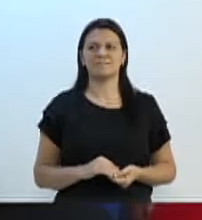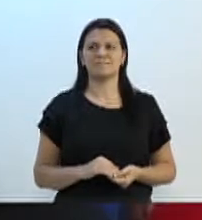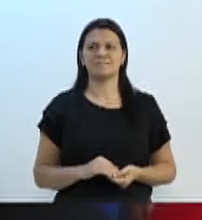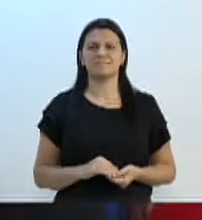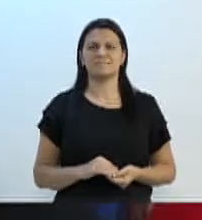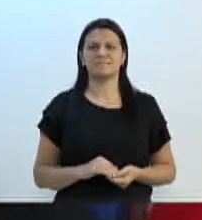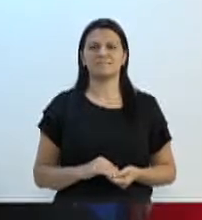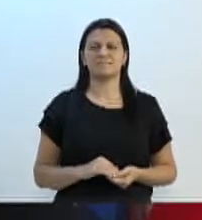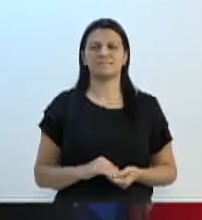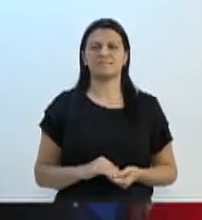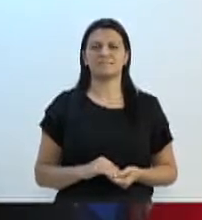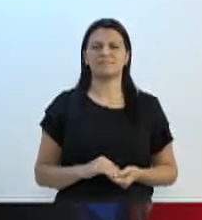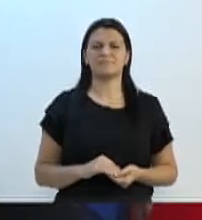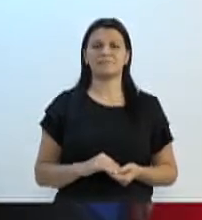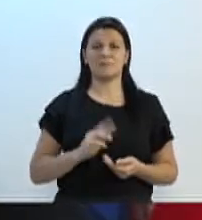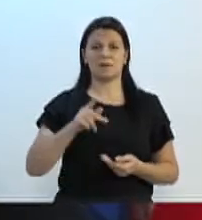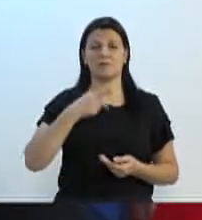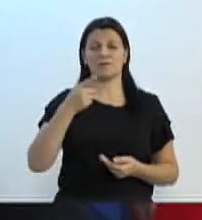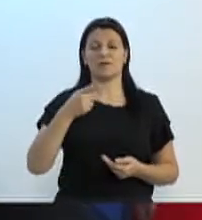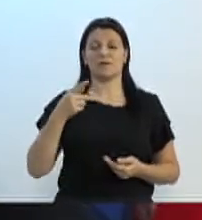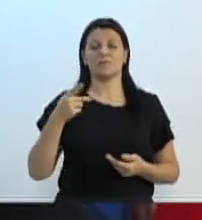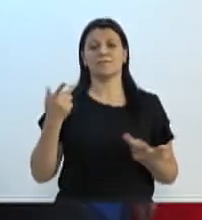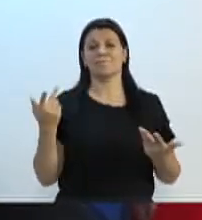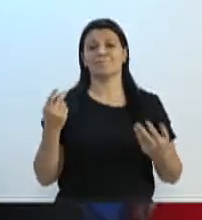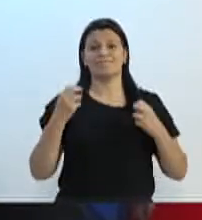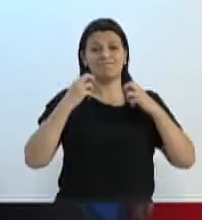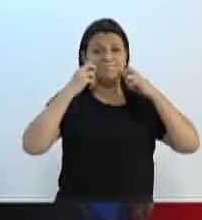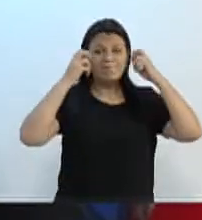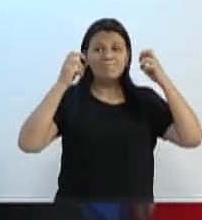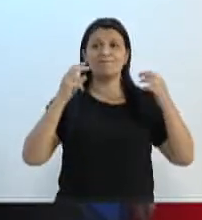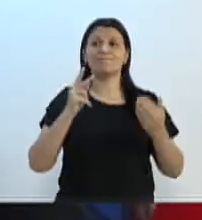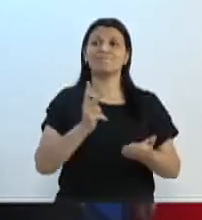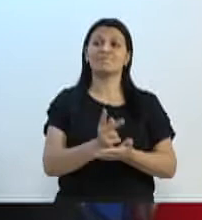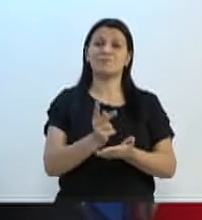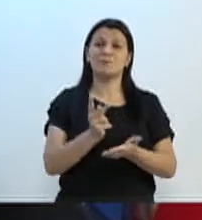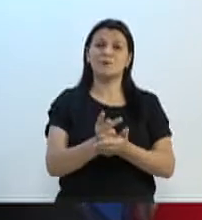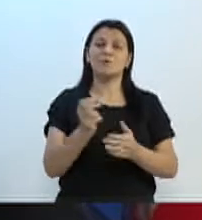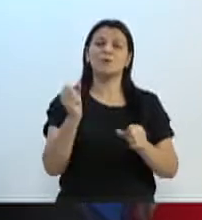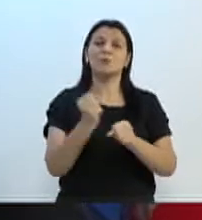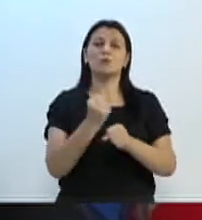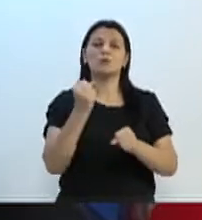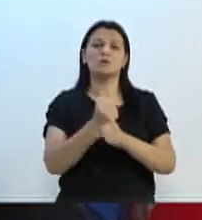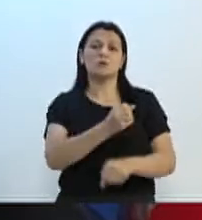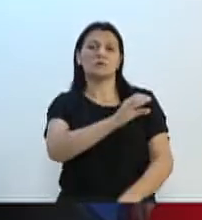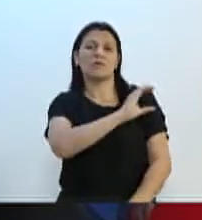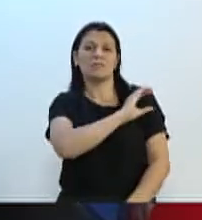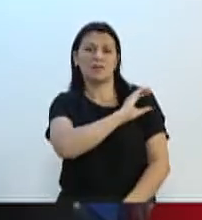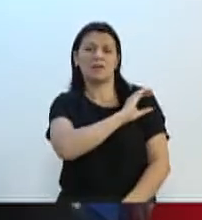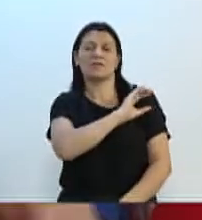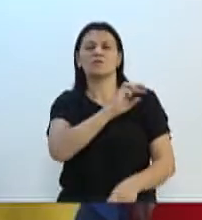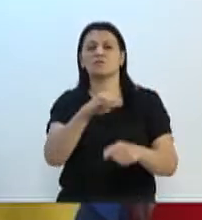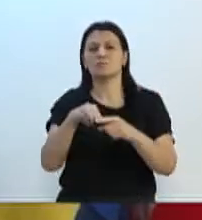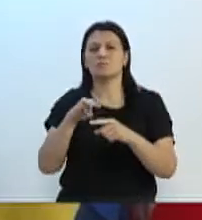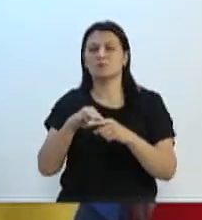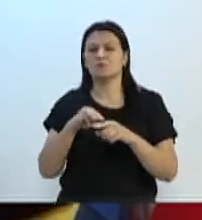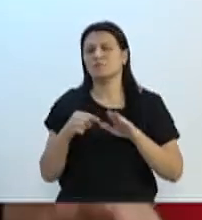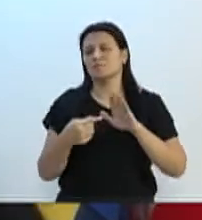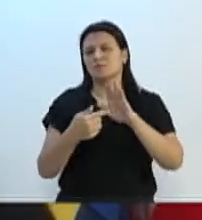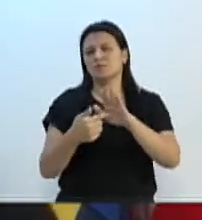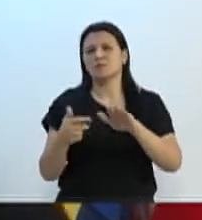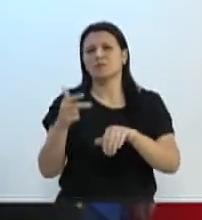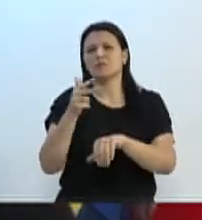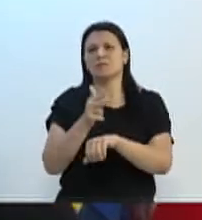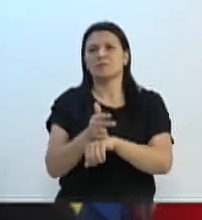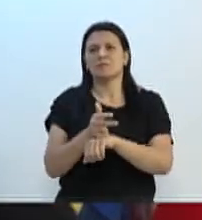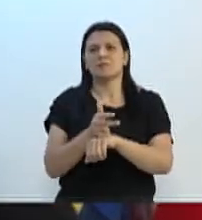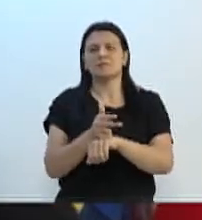falar da vergonha que continua essa situação referente à construção das creches no nosso município. E trouxe um vídeo aqui